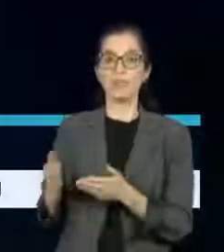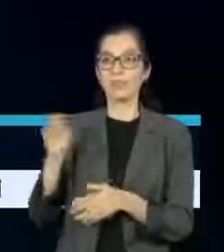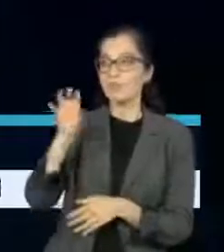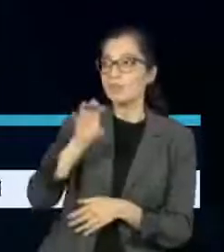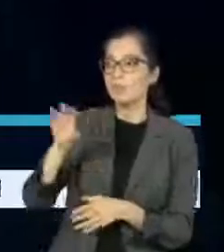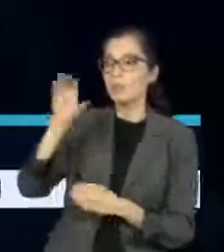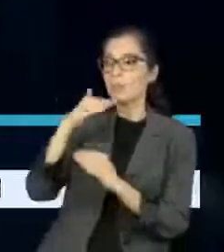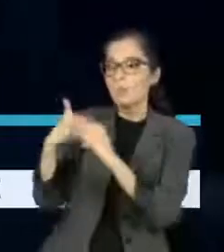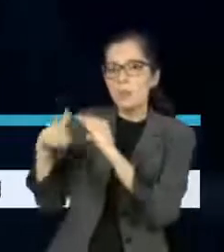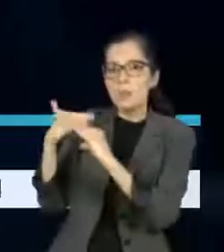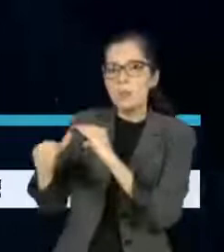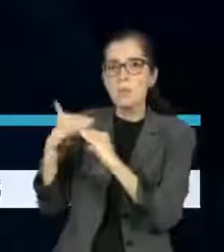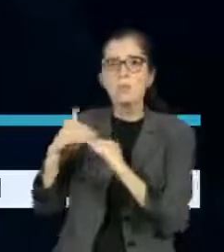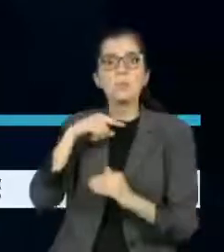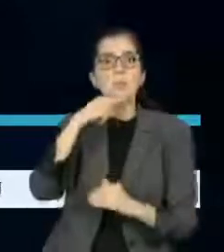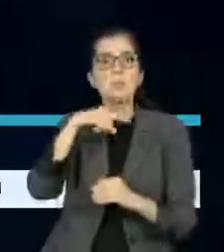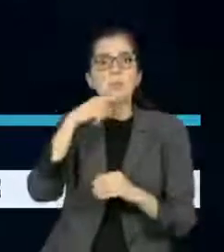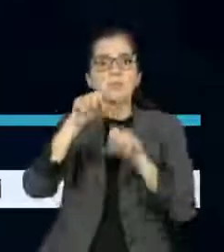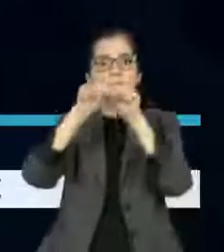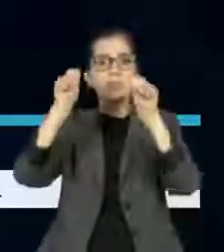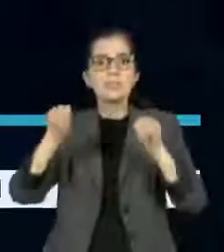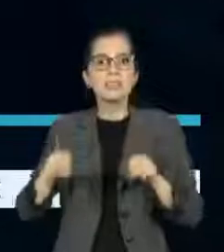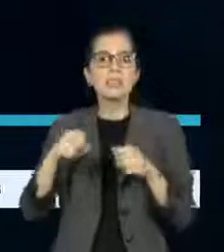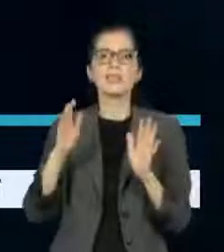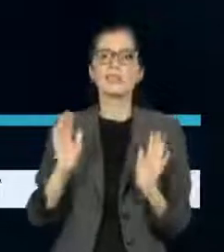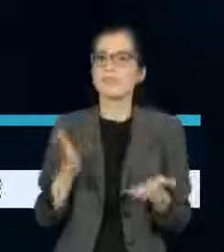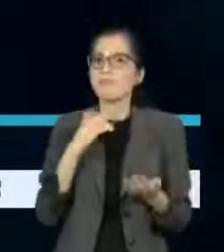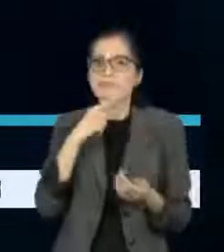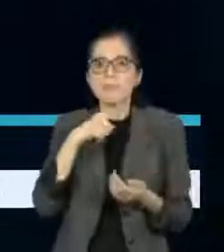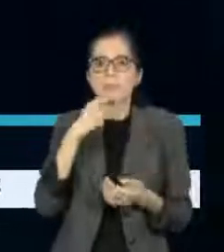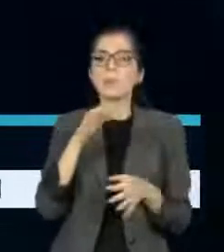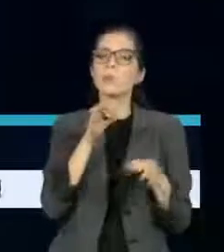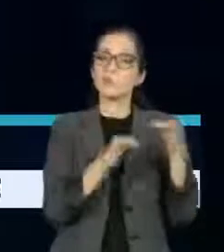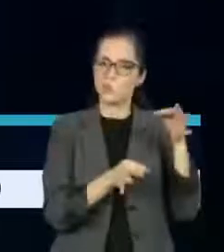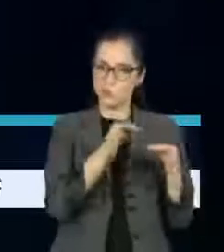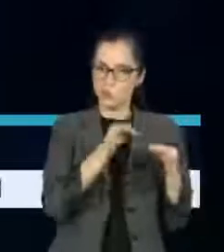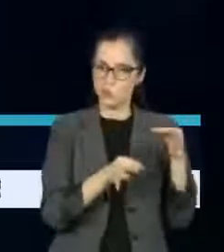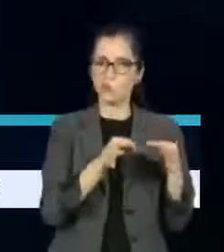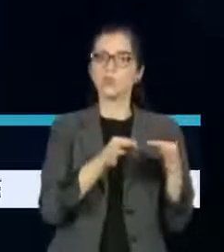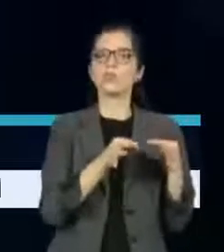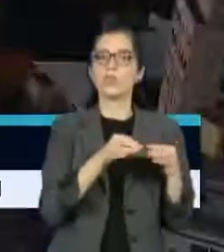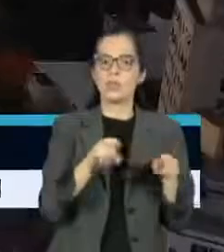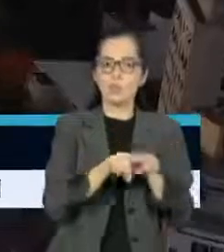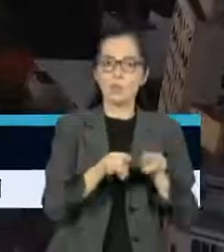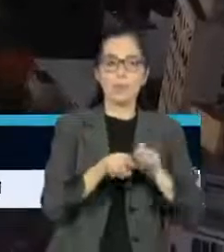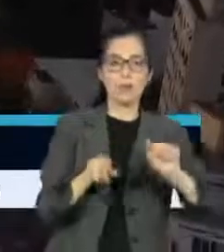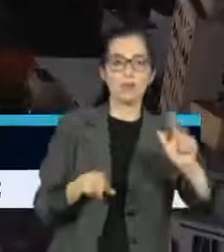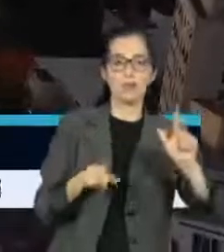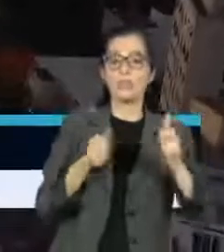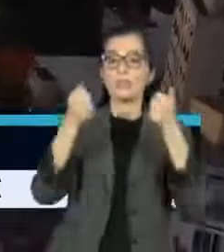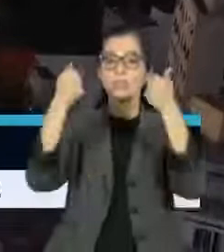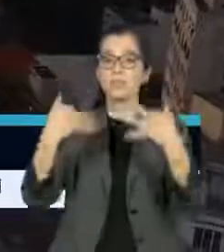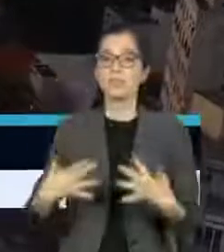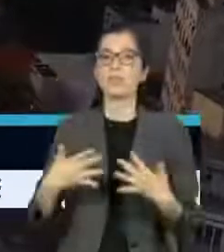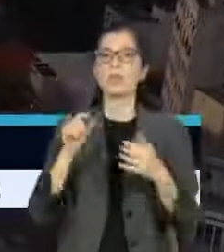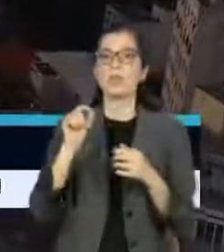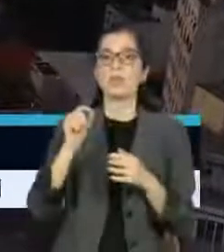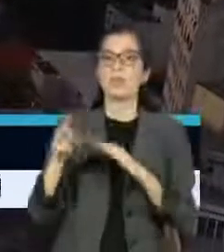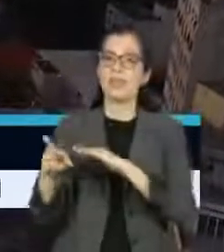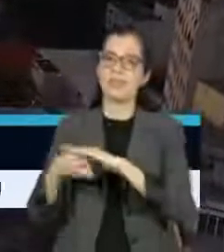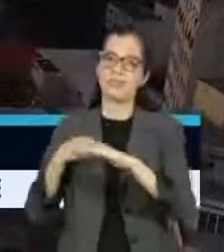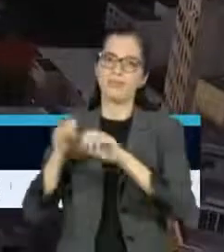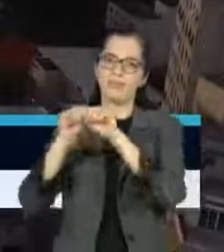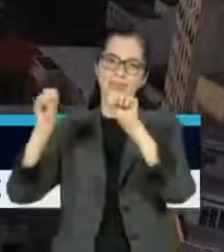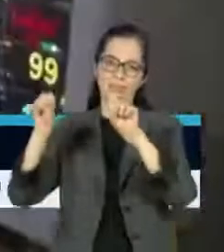Superior Tribunal de Justiça e a Anvisa, o problema teria sido causado por um ataque hacker ao sistema do Ministério. Estados como São Paulo